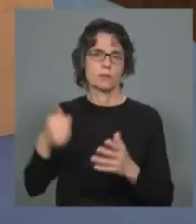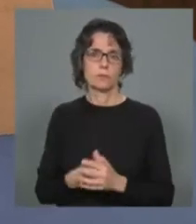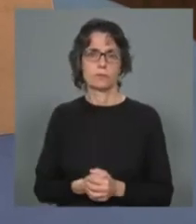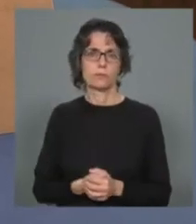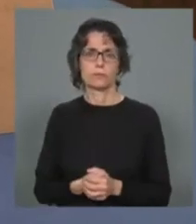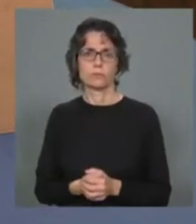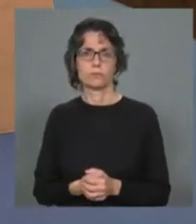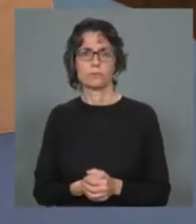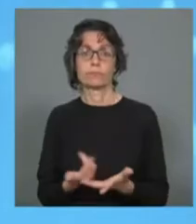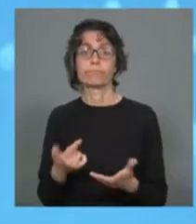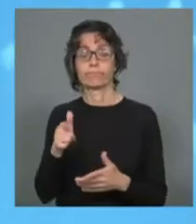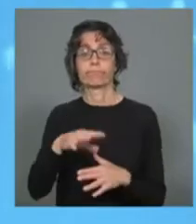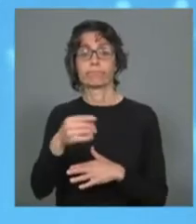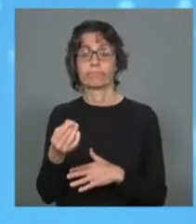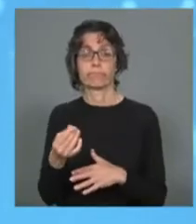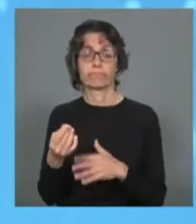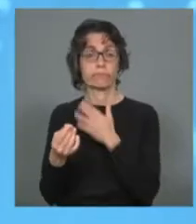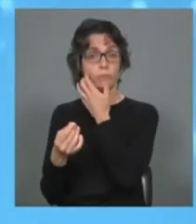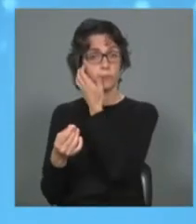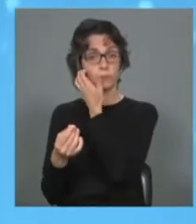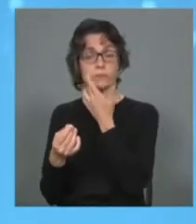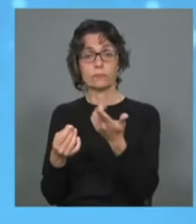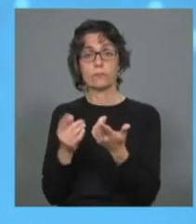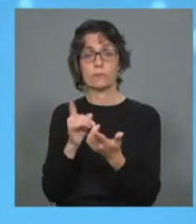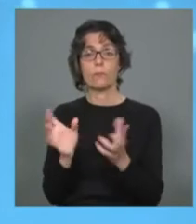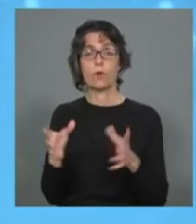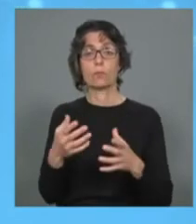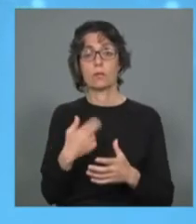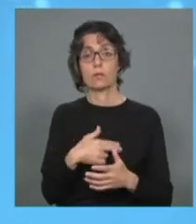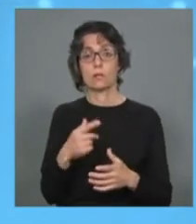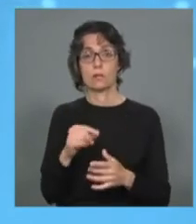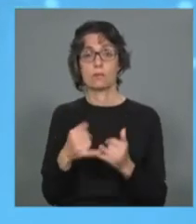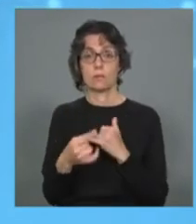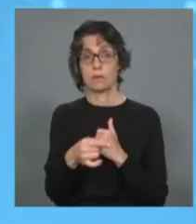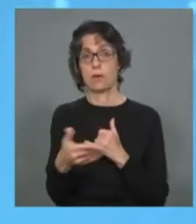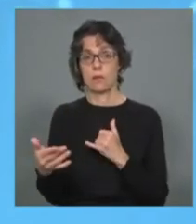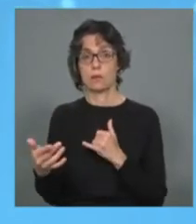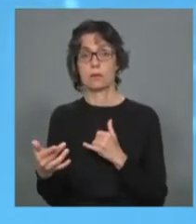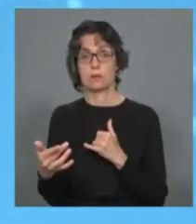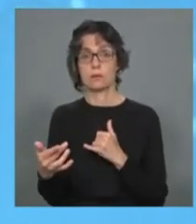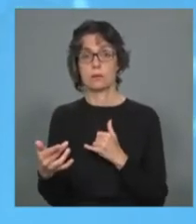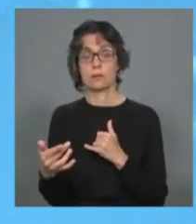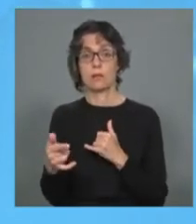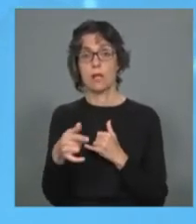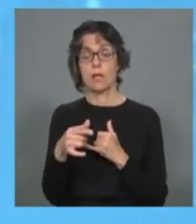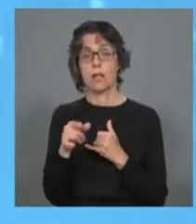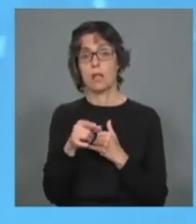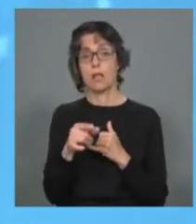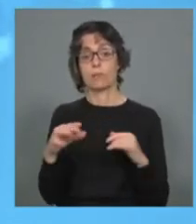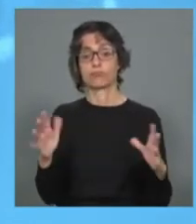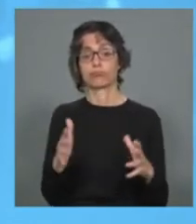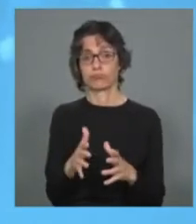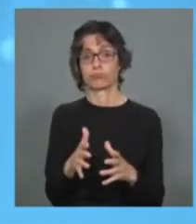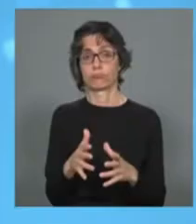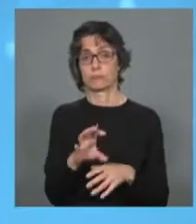direta, como há pouco dizia, que é de facto a comunidade cristã correr o risco também de ficar muito reduzida muito reduzida